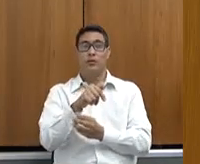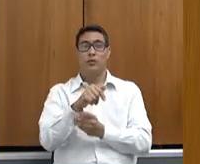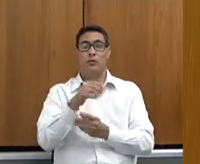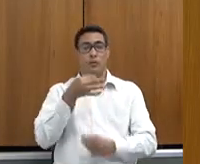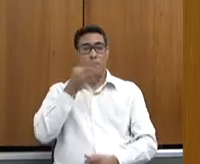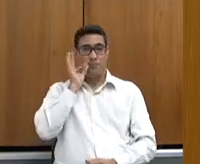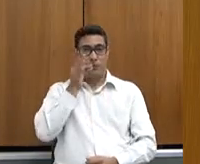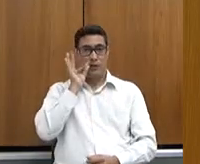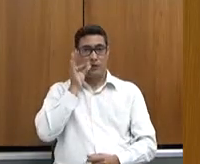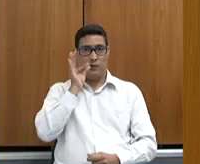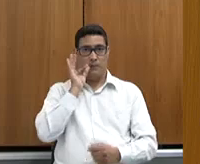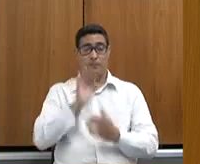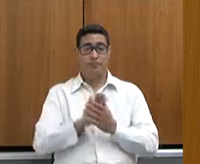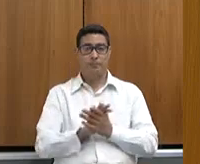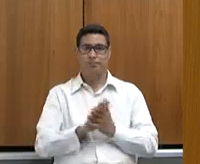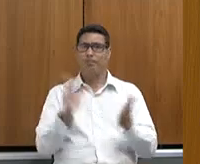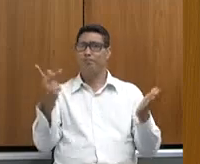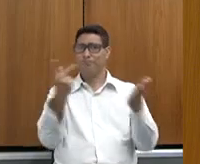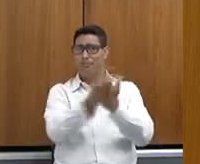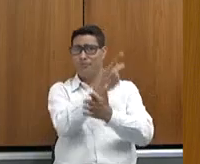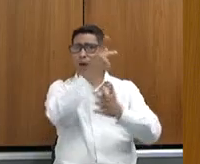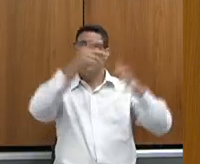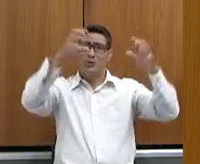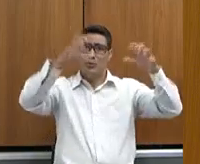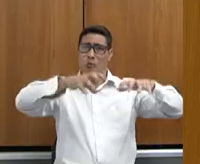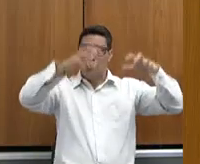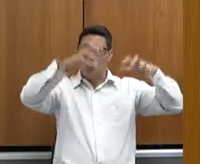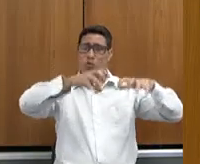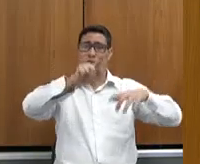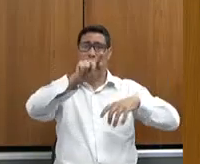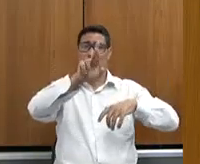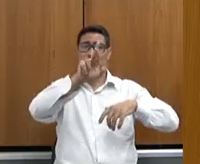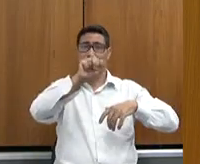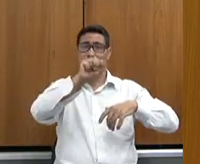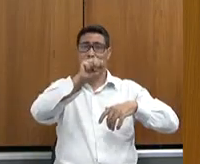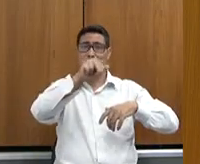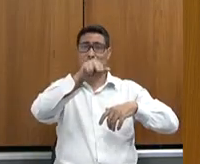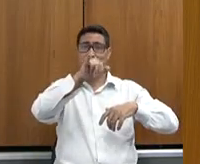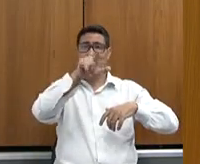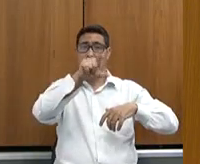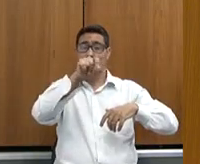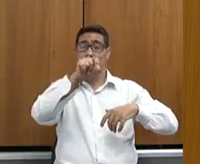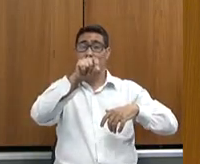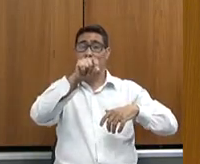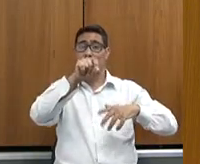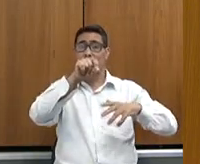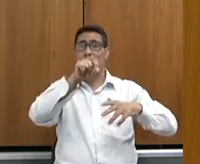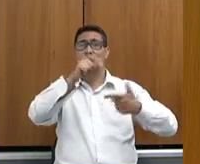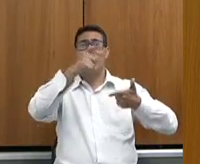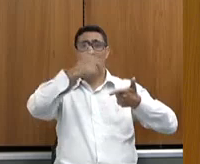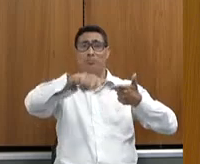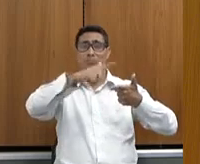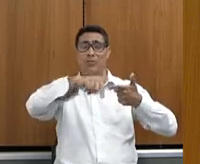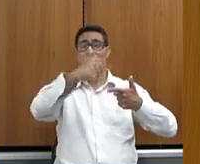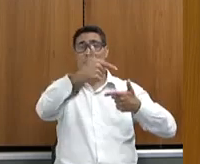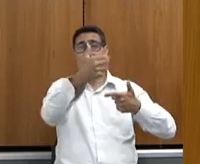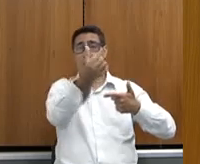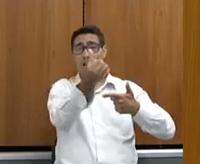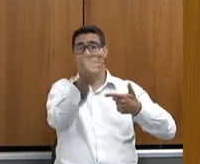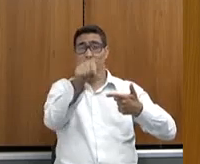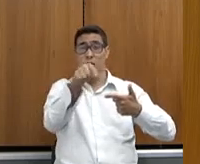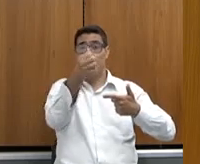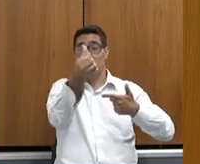Realmente, as chuvas de granizo devastaram 26,6 mil hectares de café.